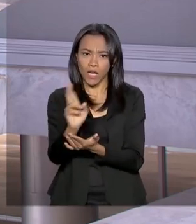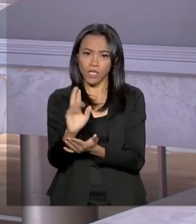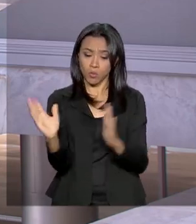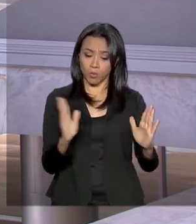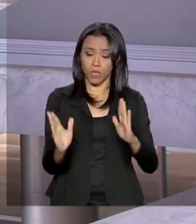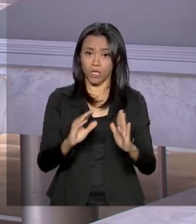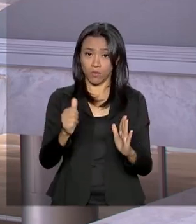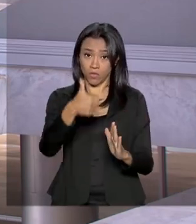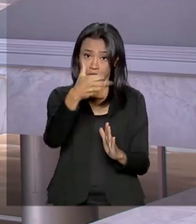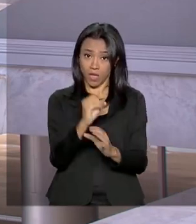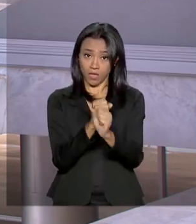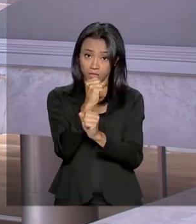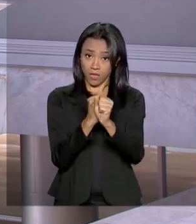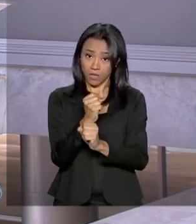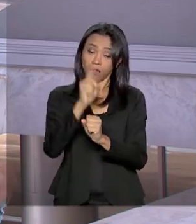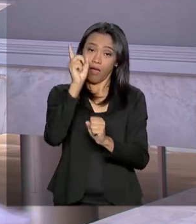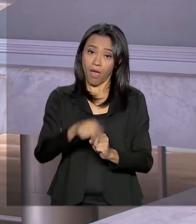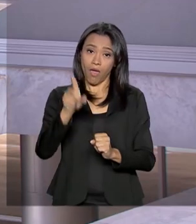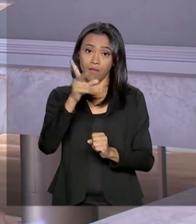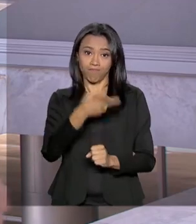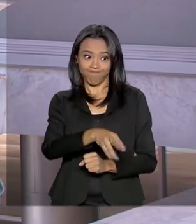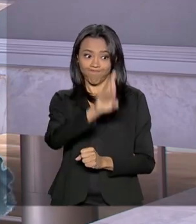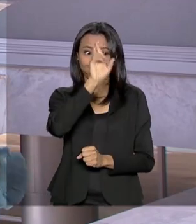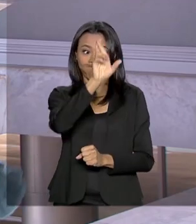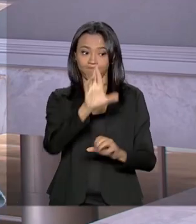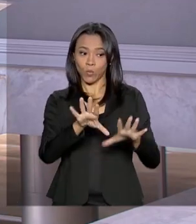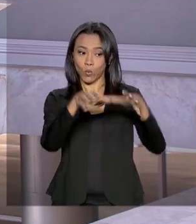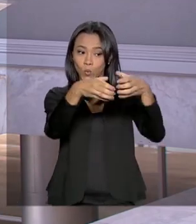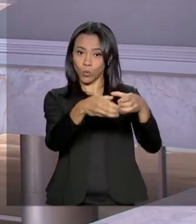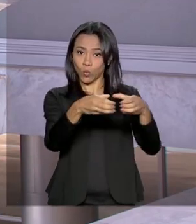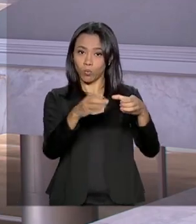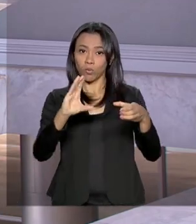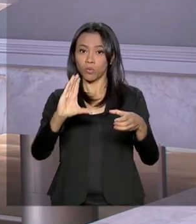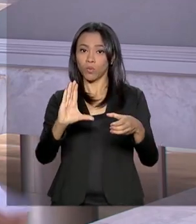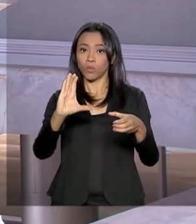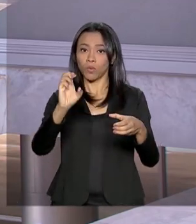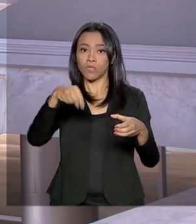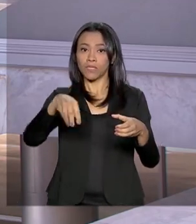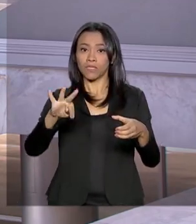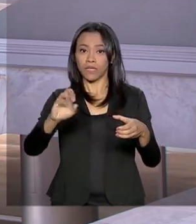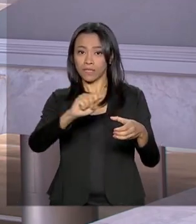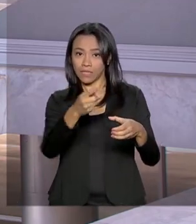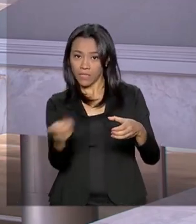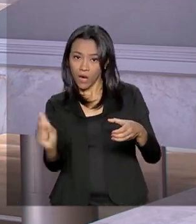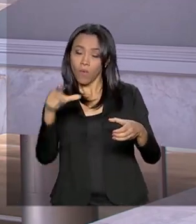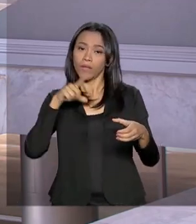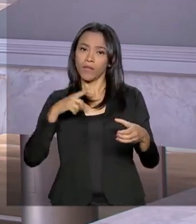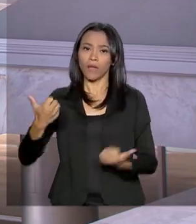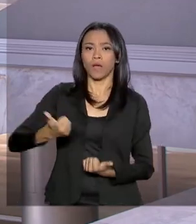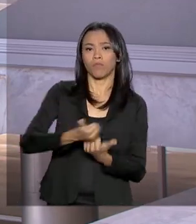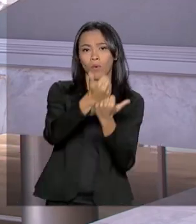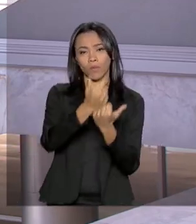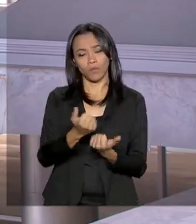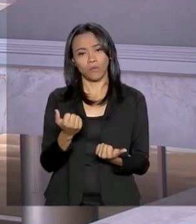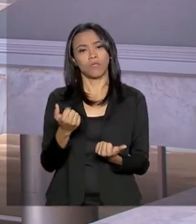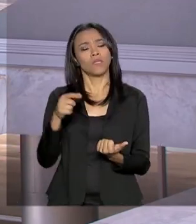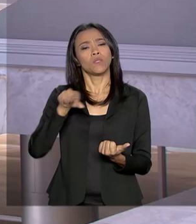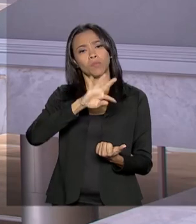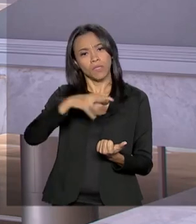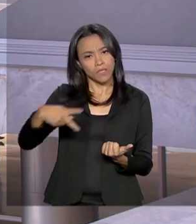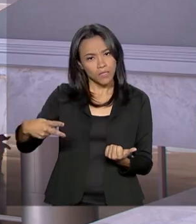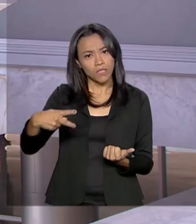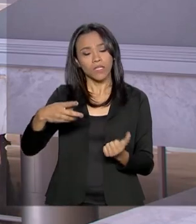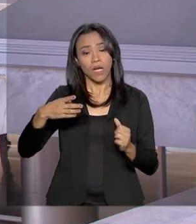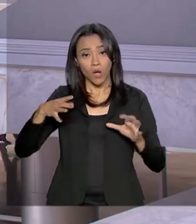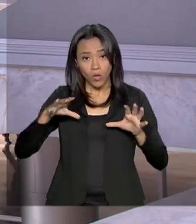ideia é encabeçada pelos partidos do Centrão, que são independentes do governo e contam com o apoio do presidente da Comissão da Previdência,